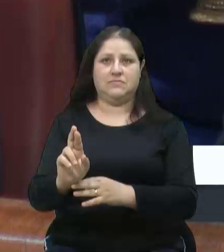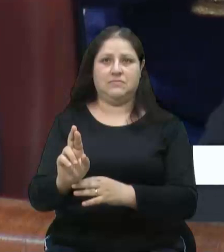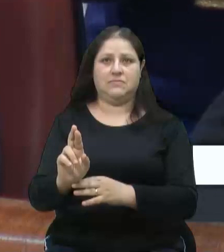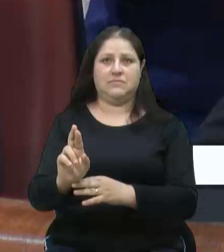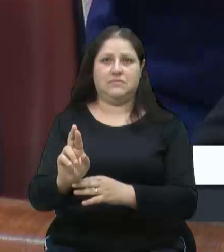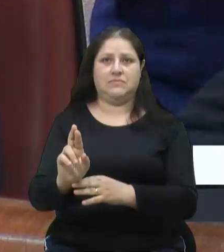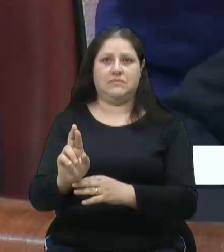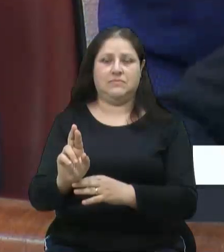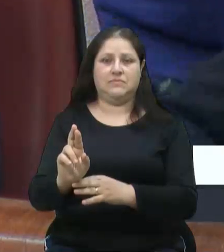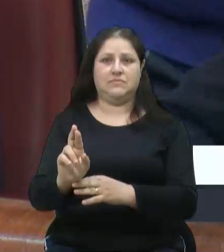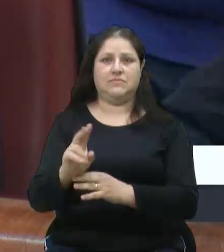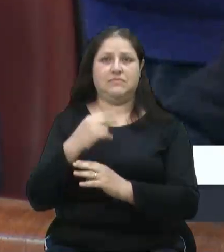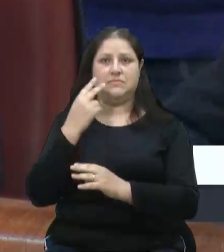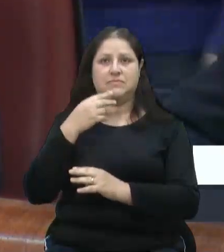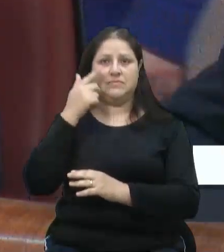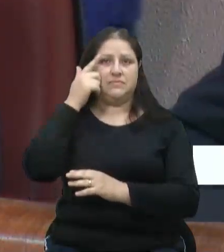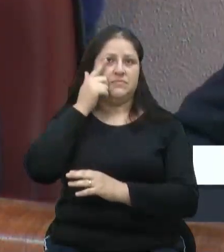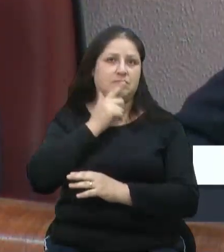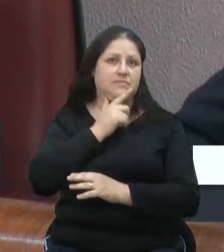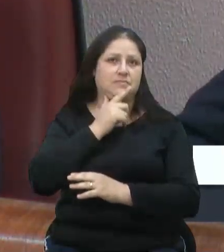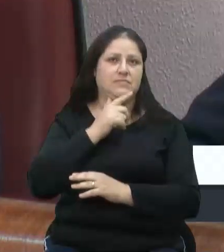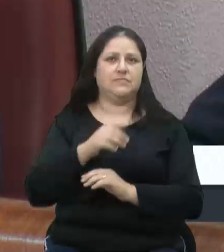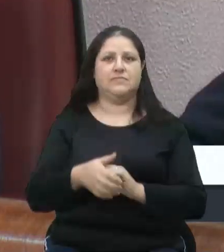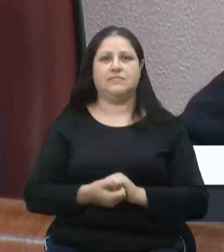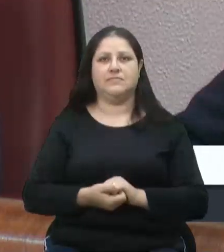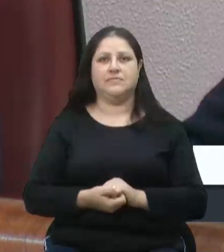representação do vereador Lucas Caranhato.